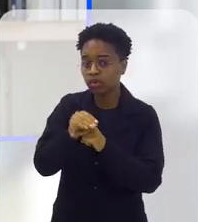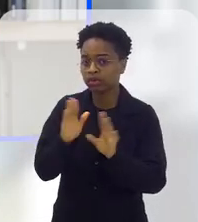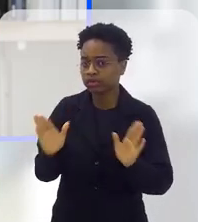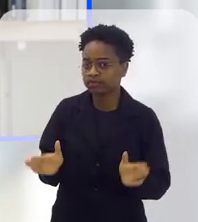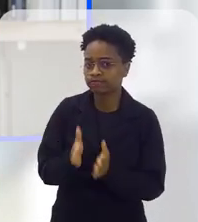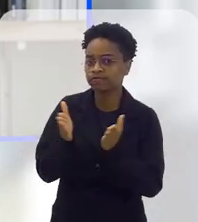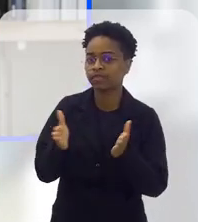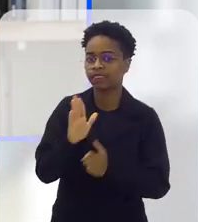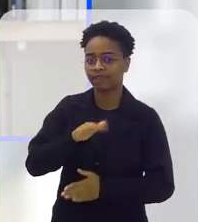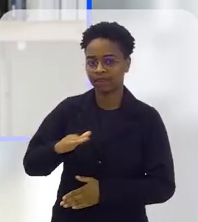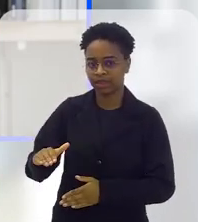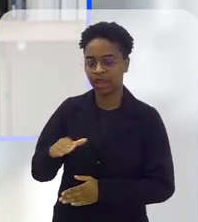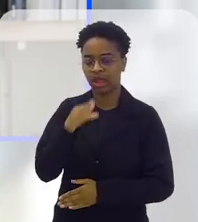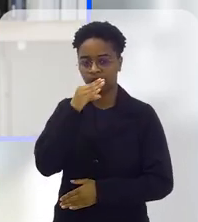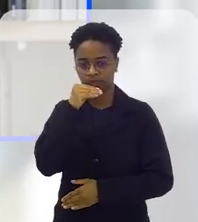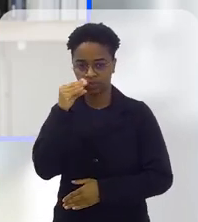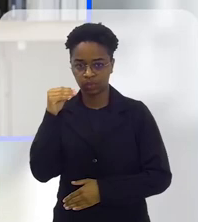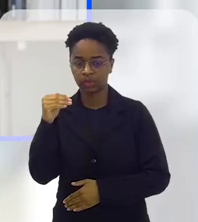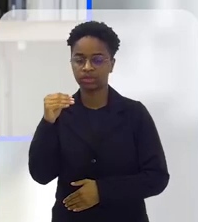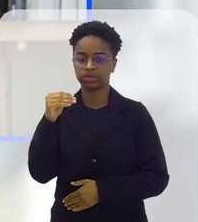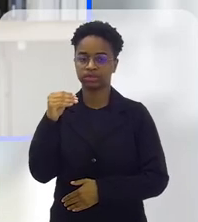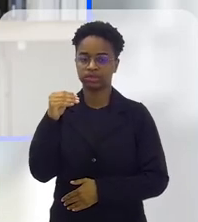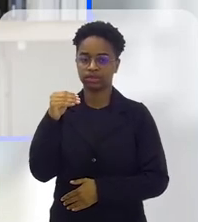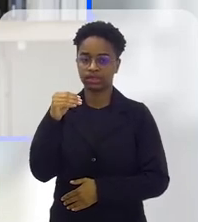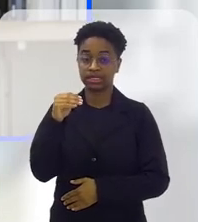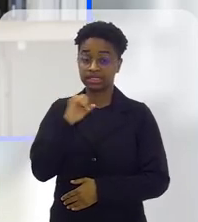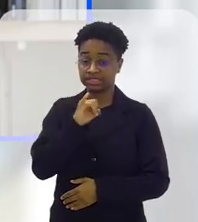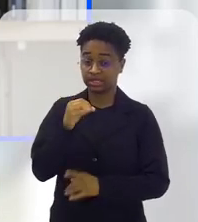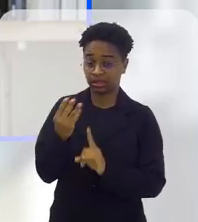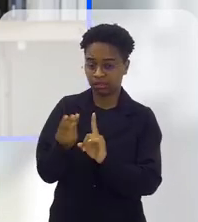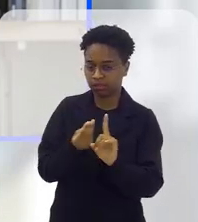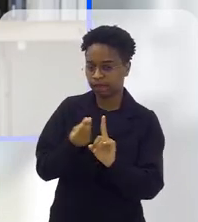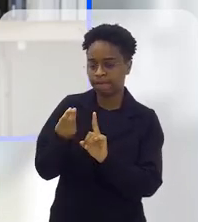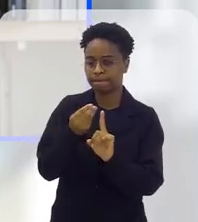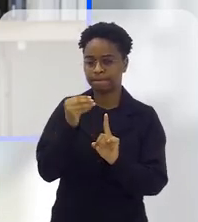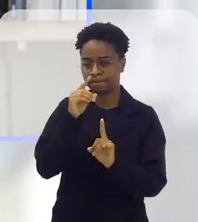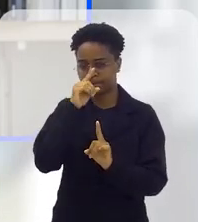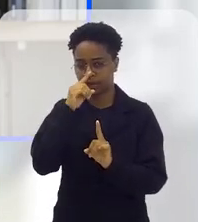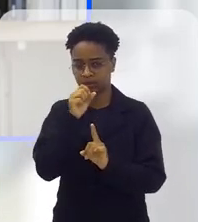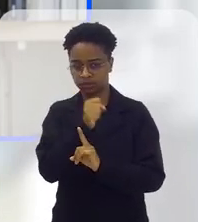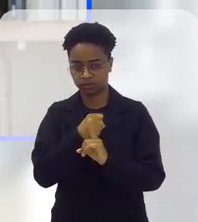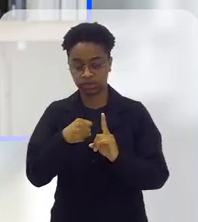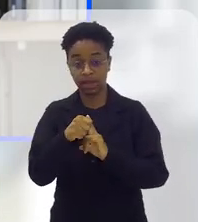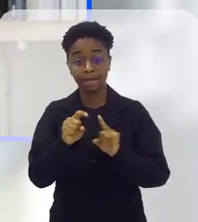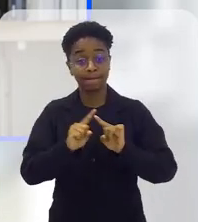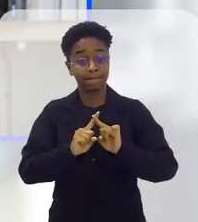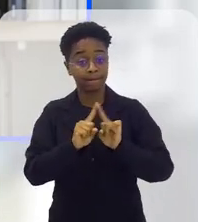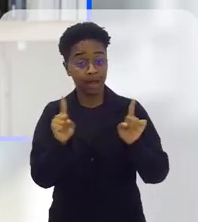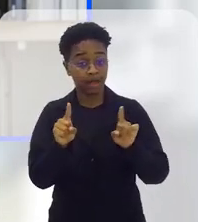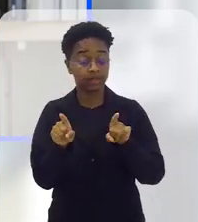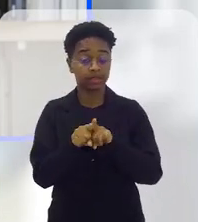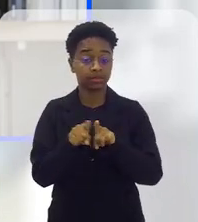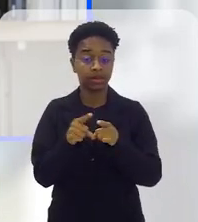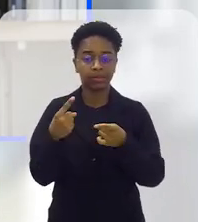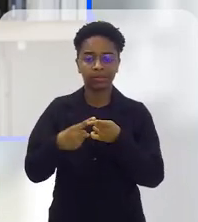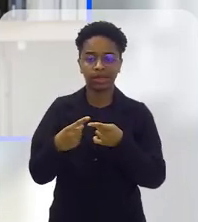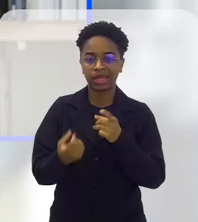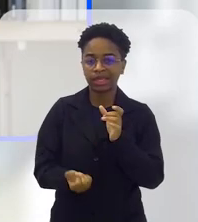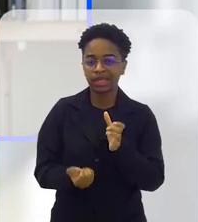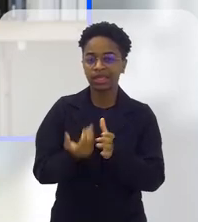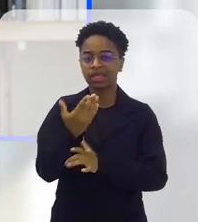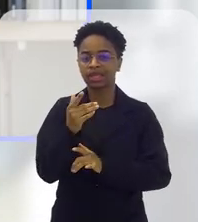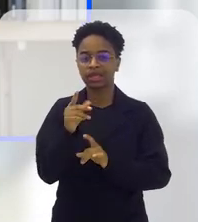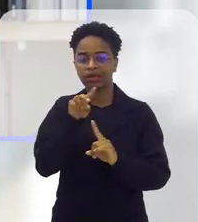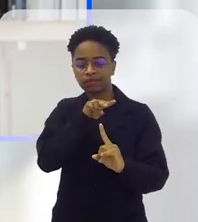apenas por cuidar e incentivar nossas crianças e adolescentes em situação de vulnerabilidade social, mas também